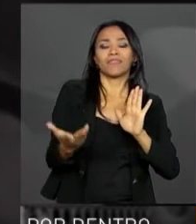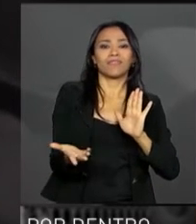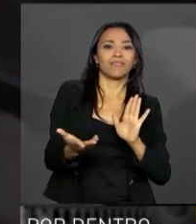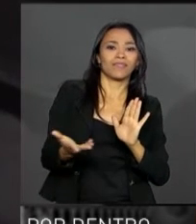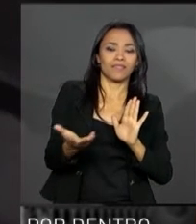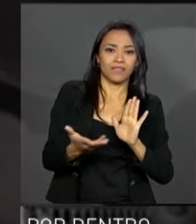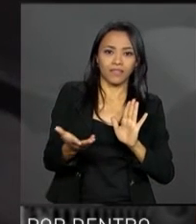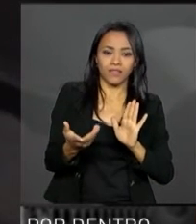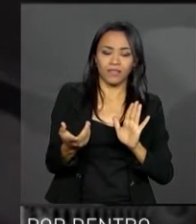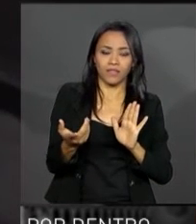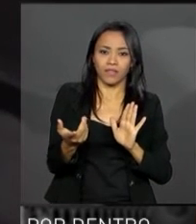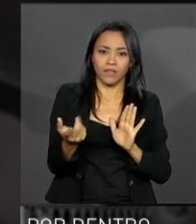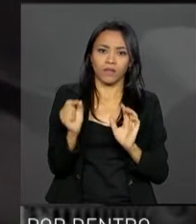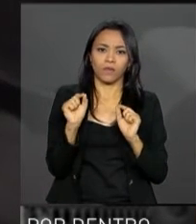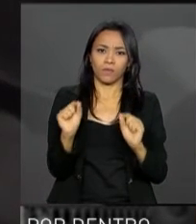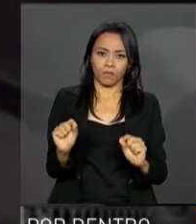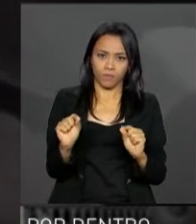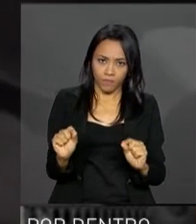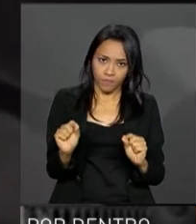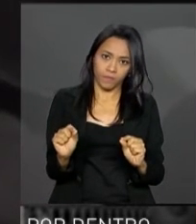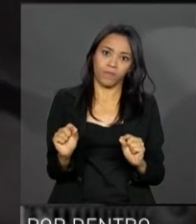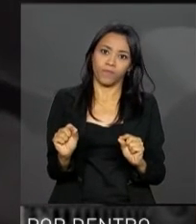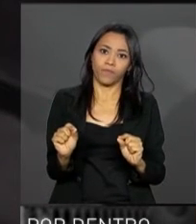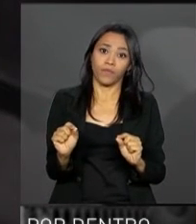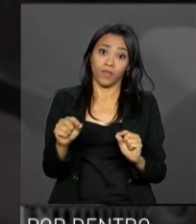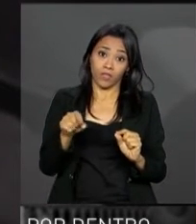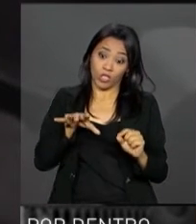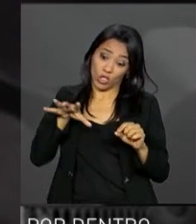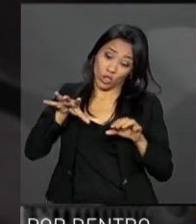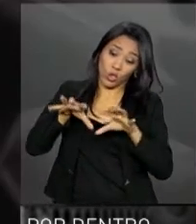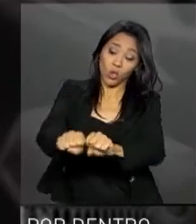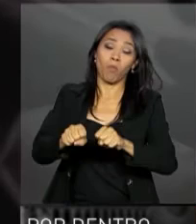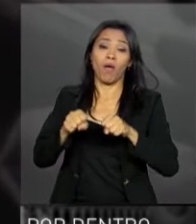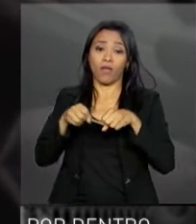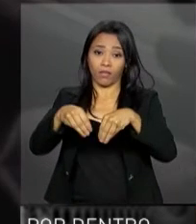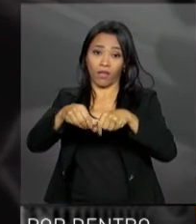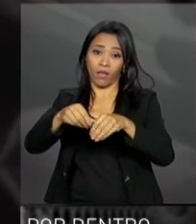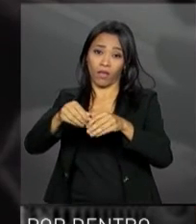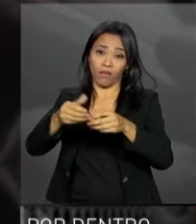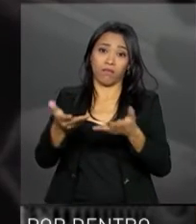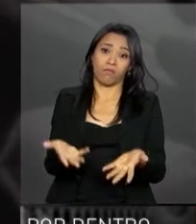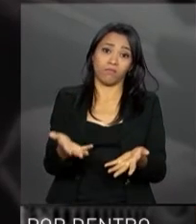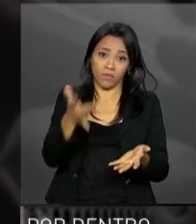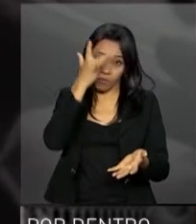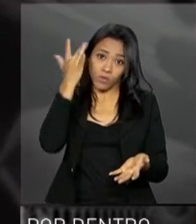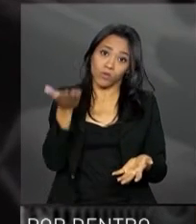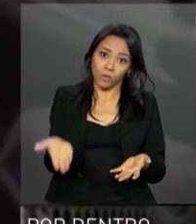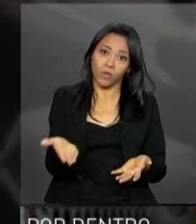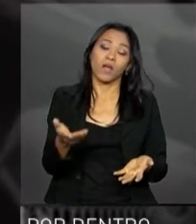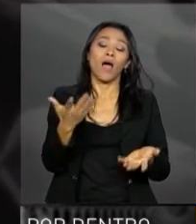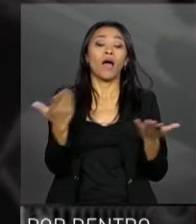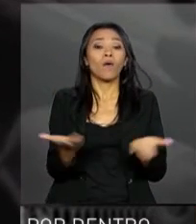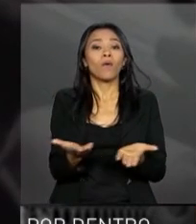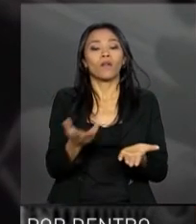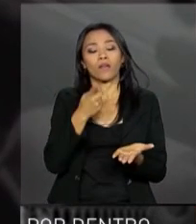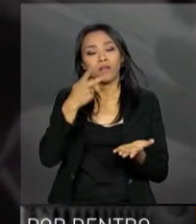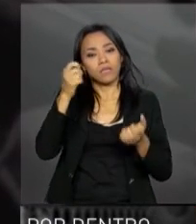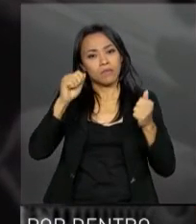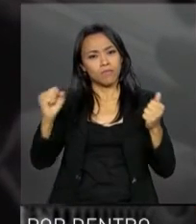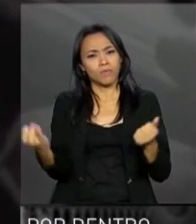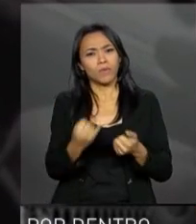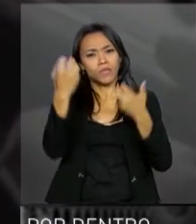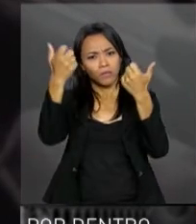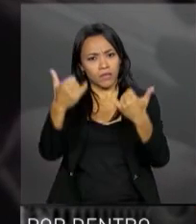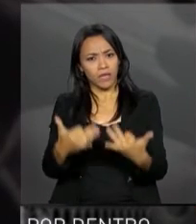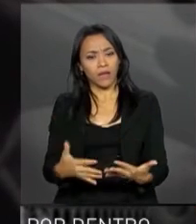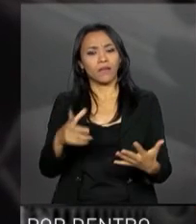necessário retomar essa terra do agricultor. Vale ressaltar que, com a regularização fundiária, além da